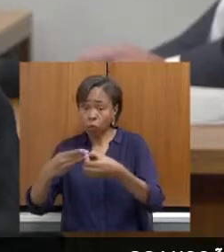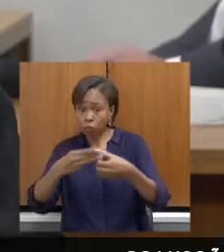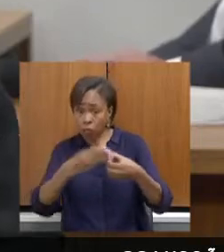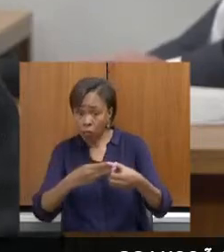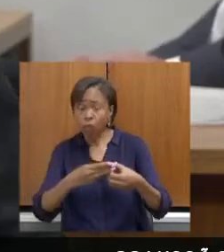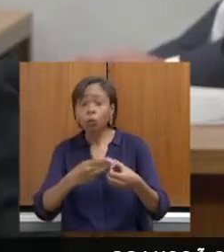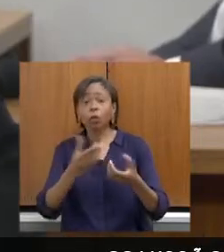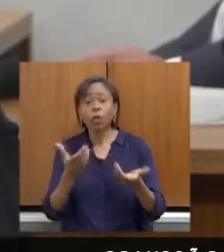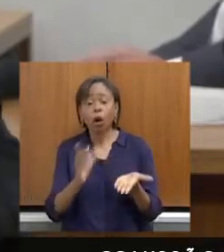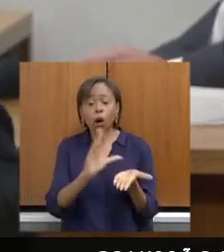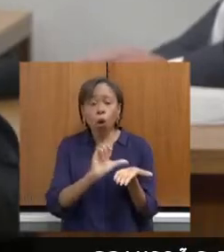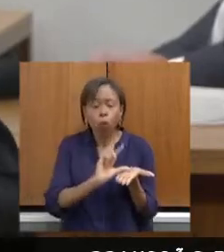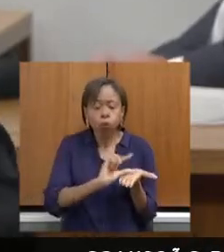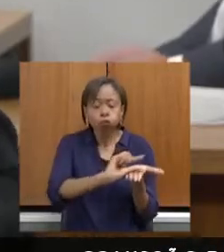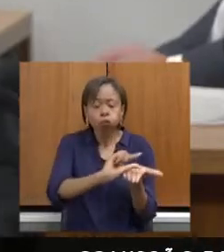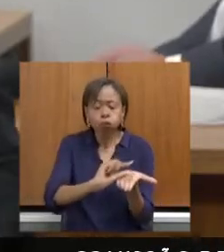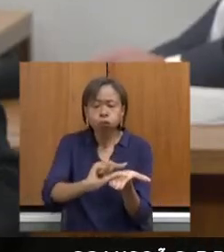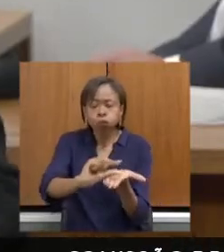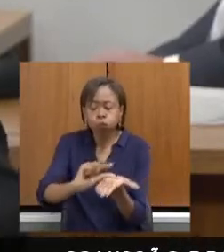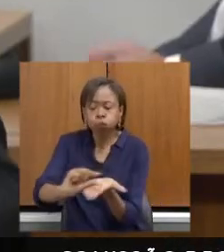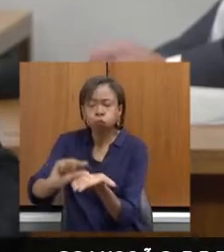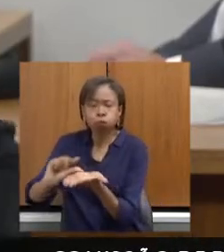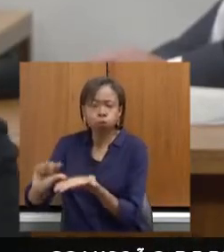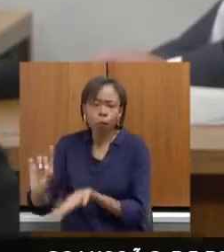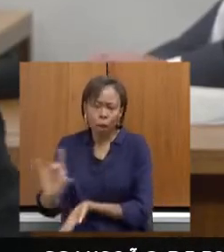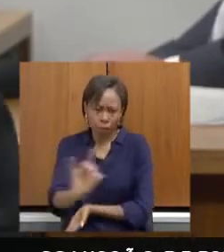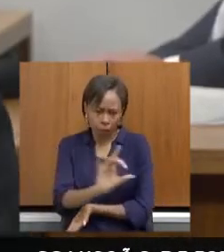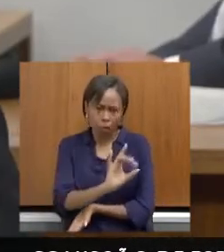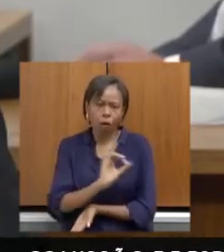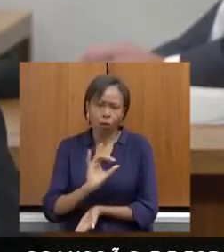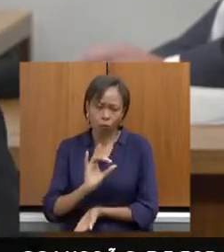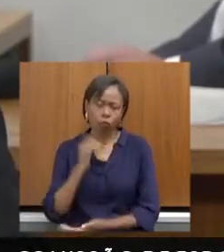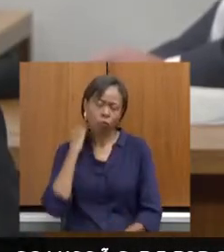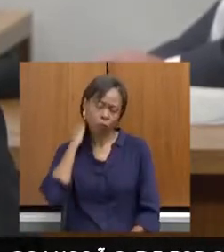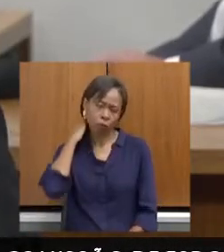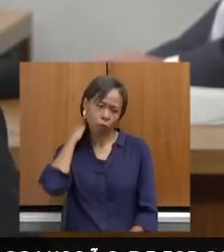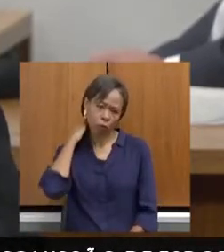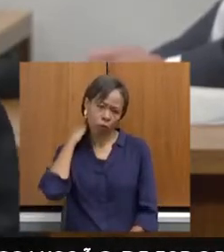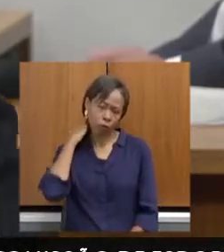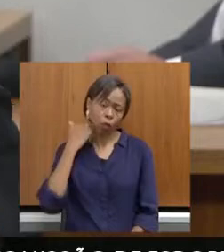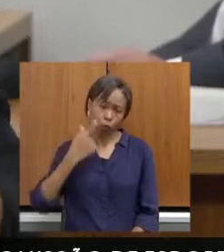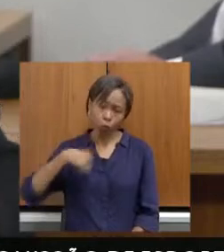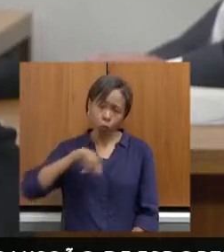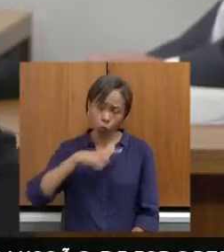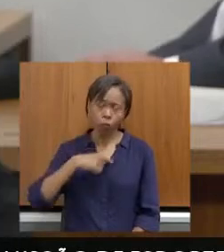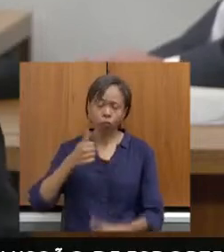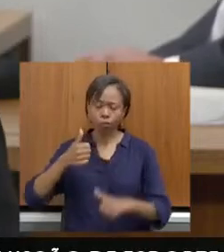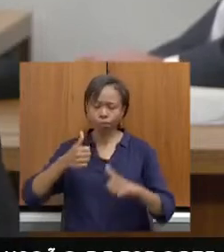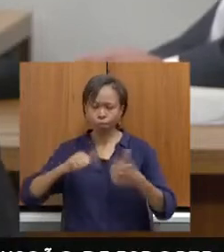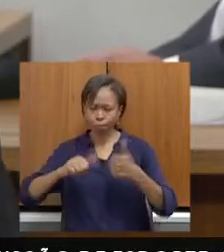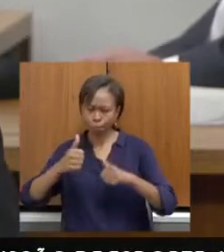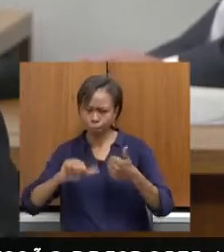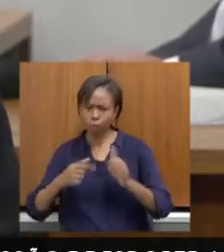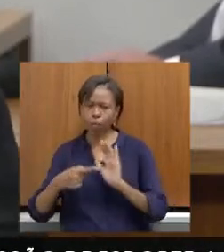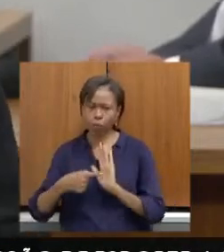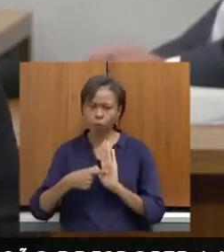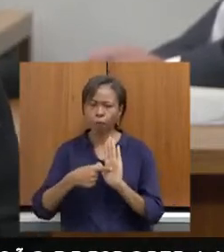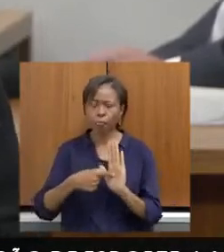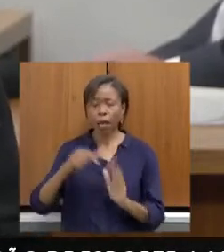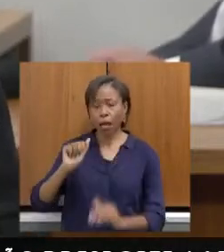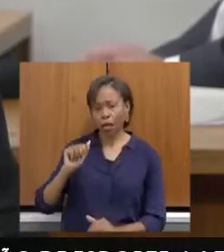bolo para cada um. Mas, esses detalhes, gente vai entrar nessa avaliação que foi feita, a Ana vai poder apresentar